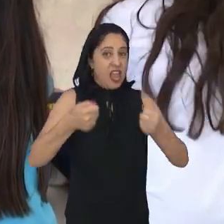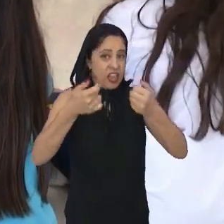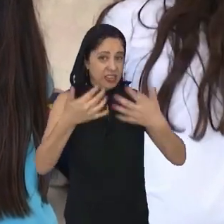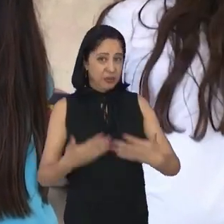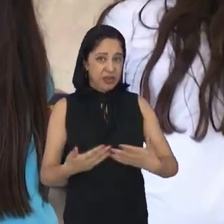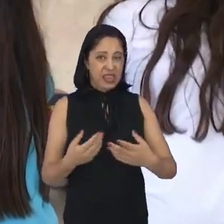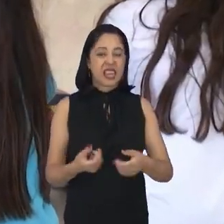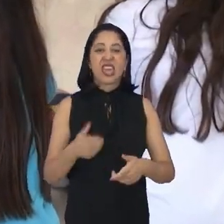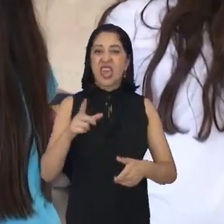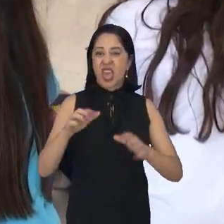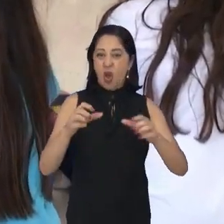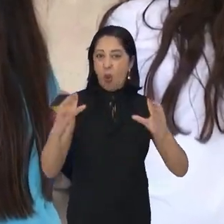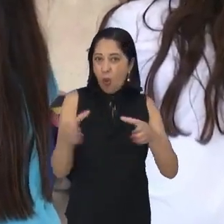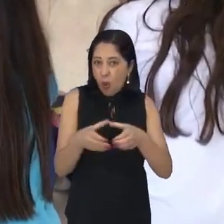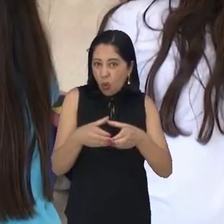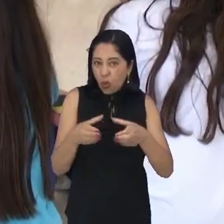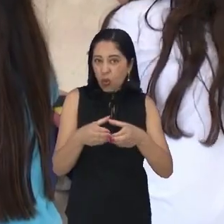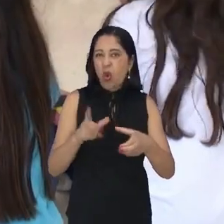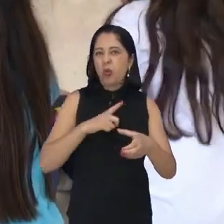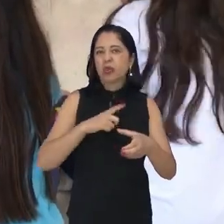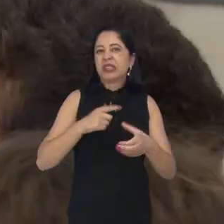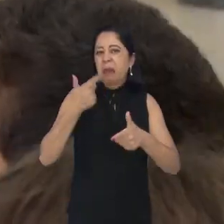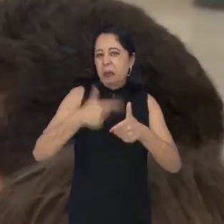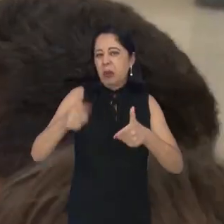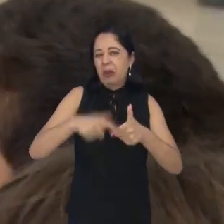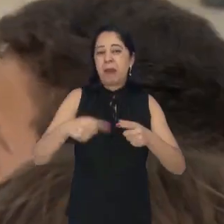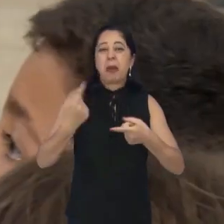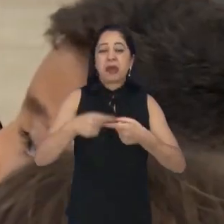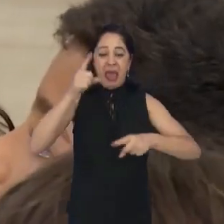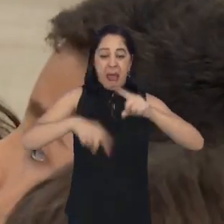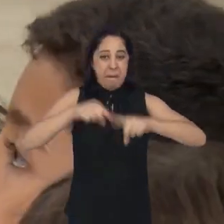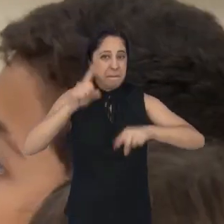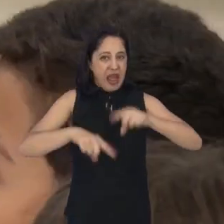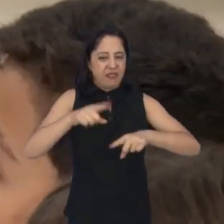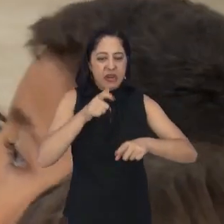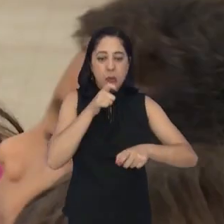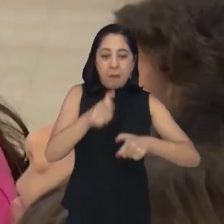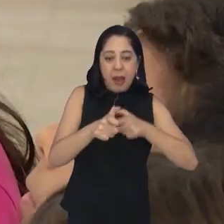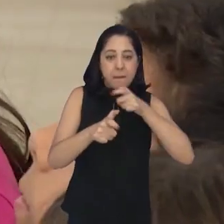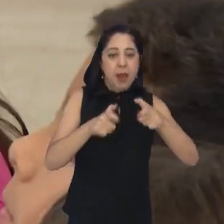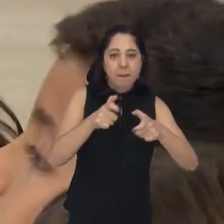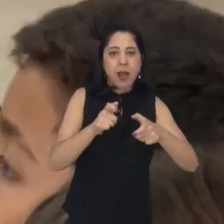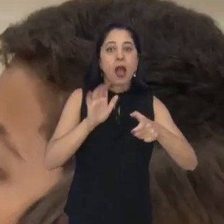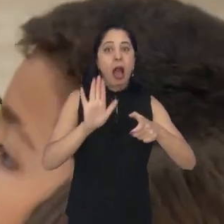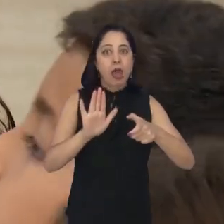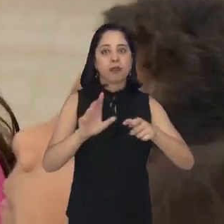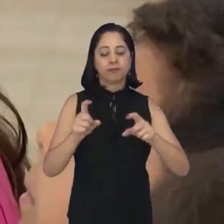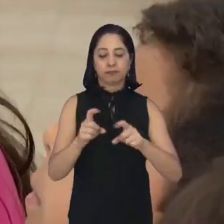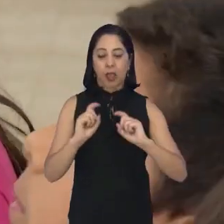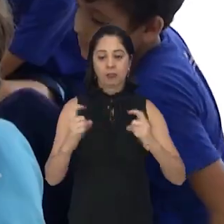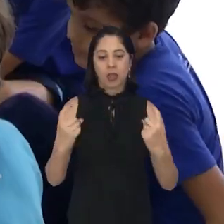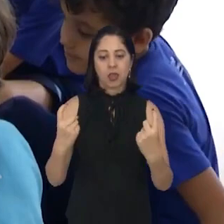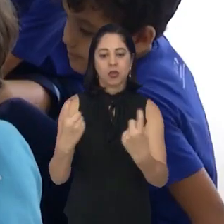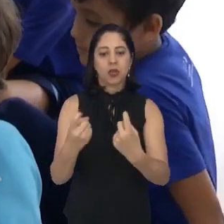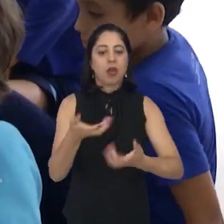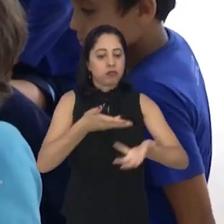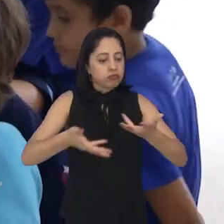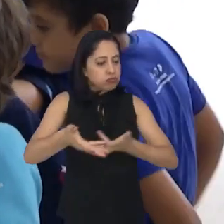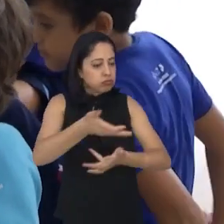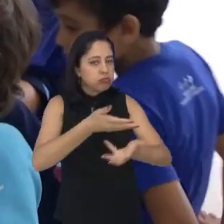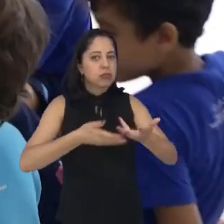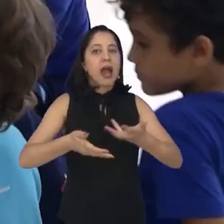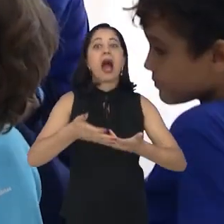tendo problemas com o uso de palavras inadequadas, mas que depois de conversarem sobre isso na Assembleia e entenderem que algumas